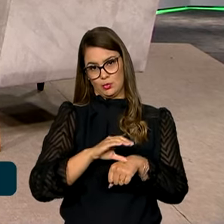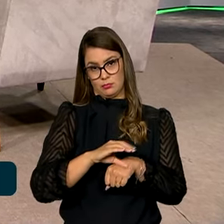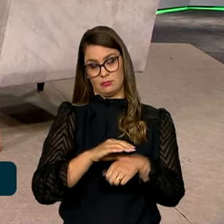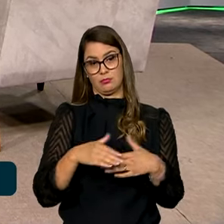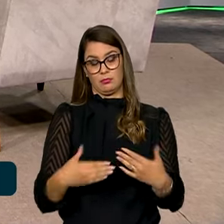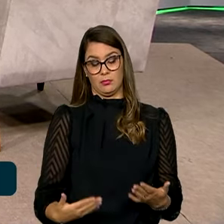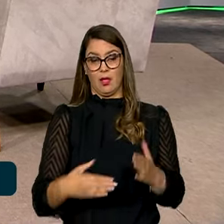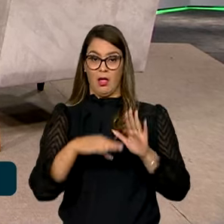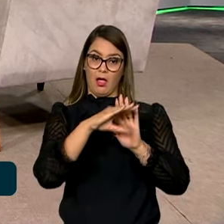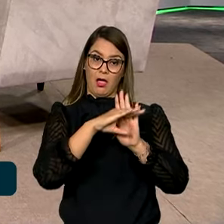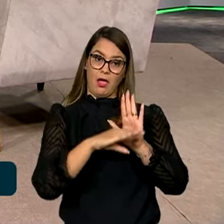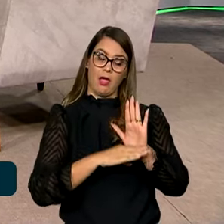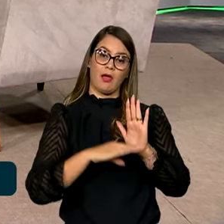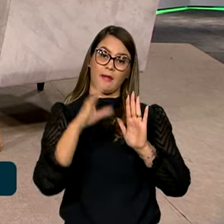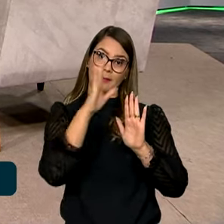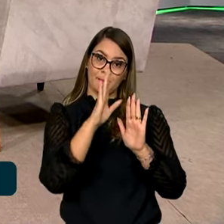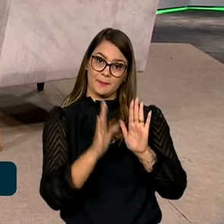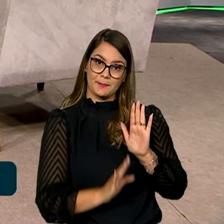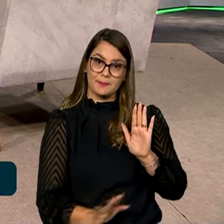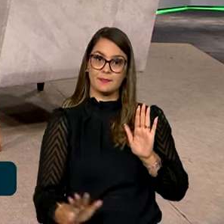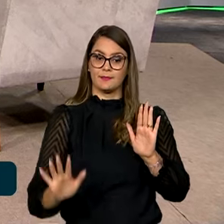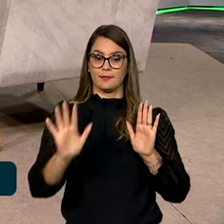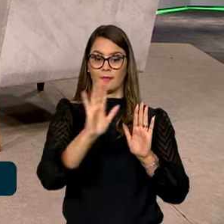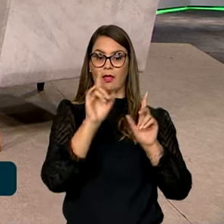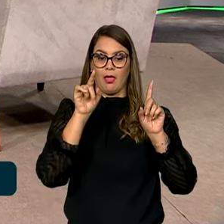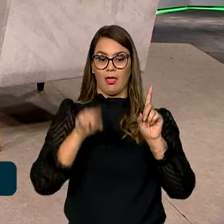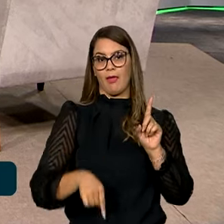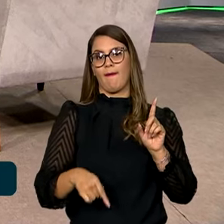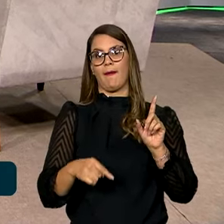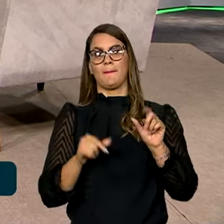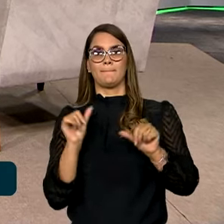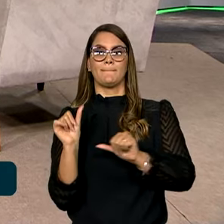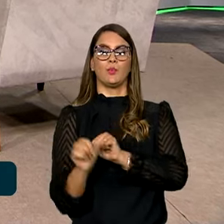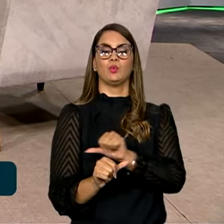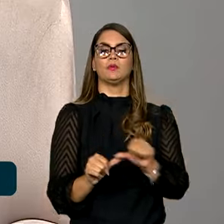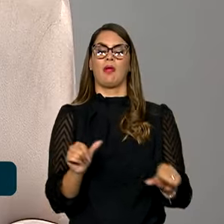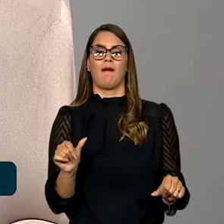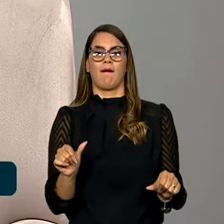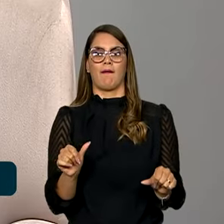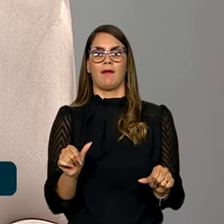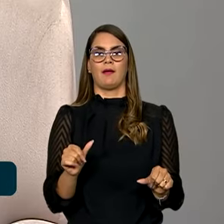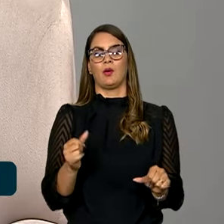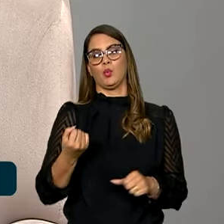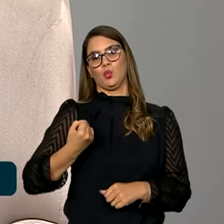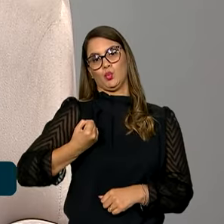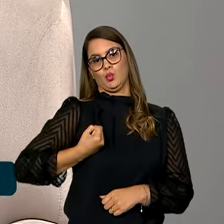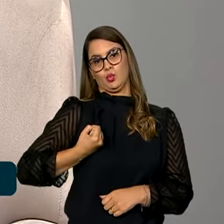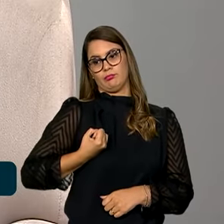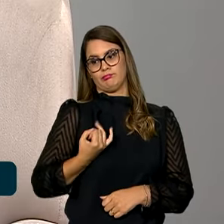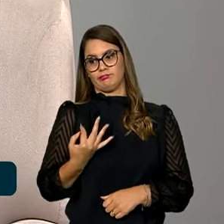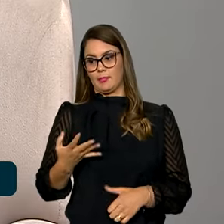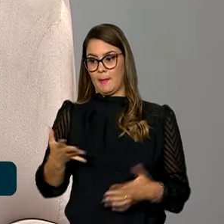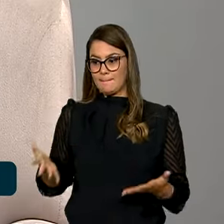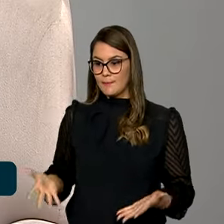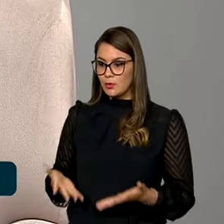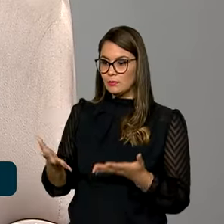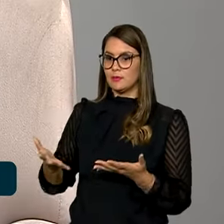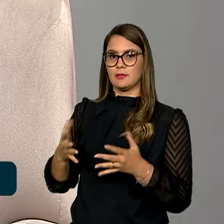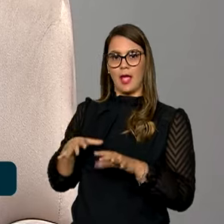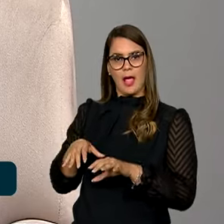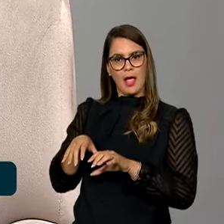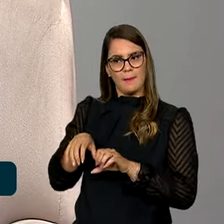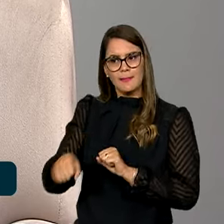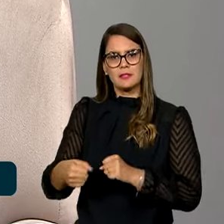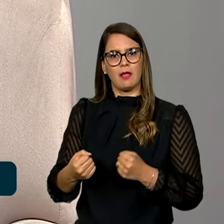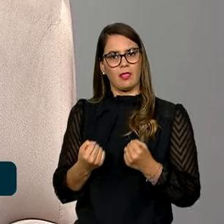Então, uma agenda nacional de titulação, exatamente para alterar esses números e potencializar a nossa capacidade de